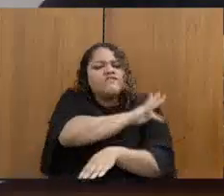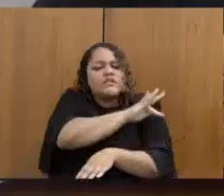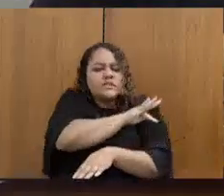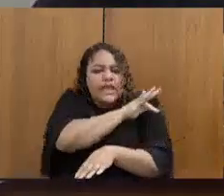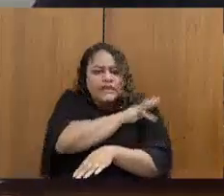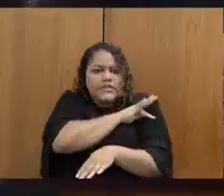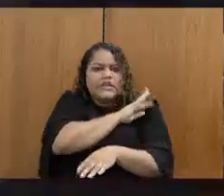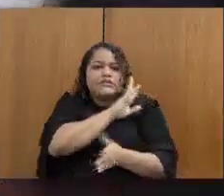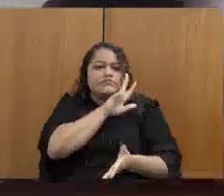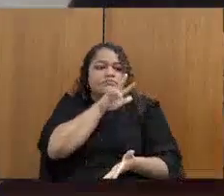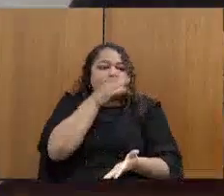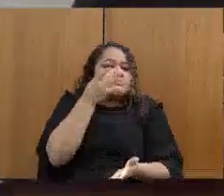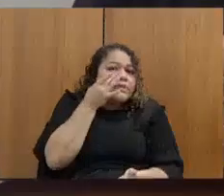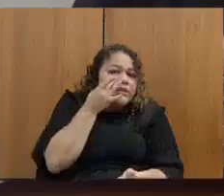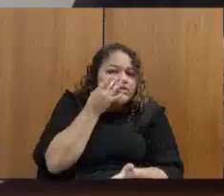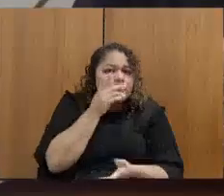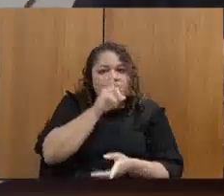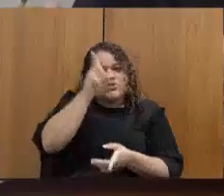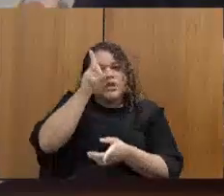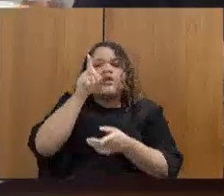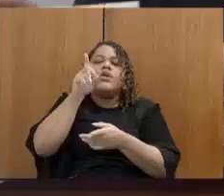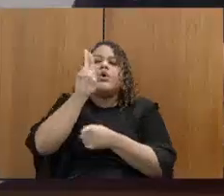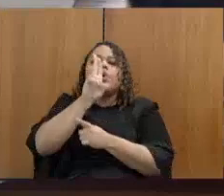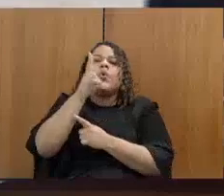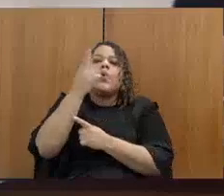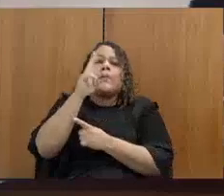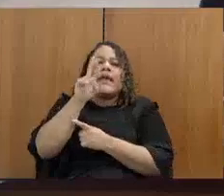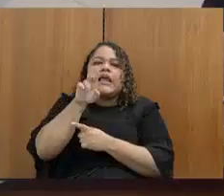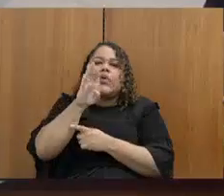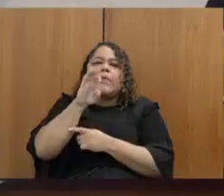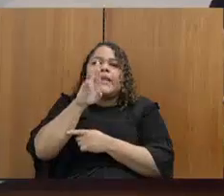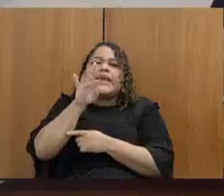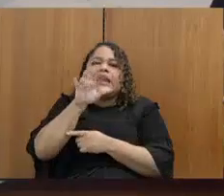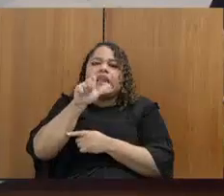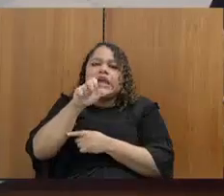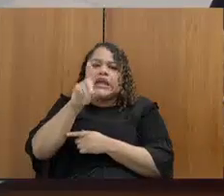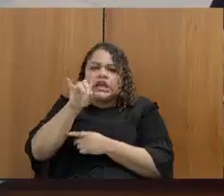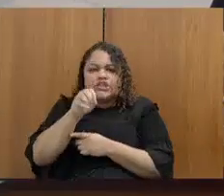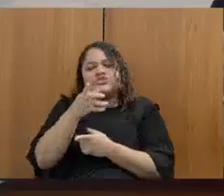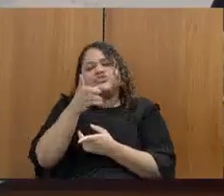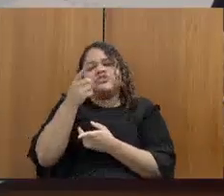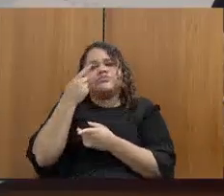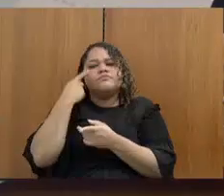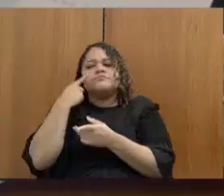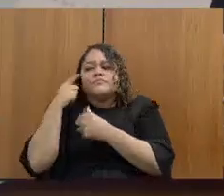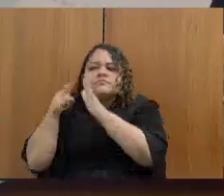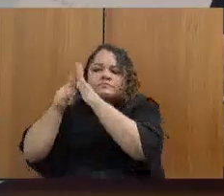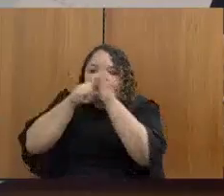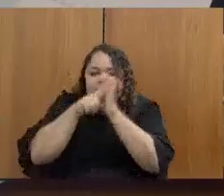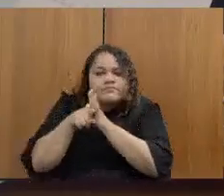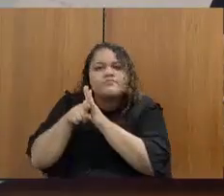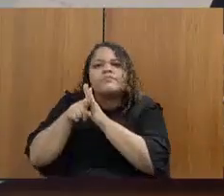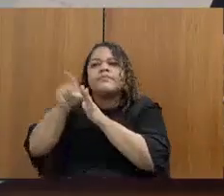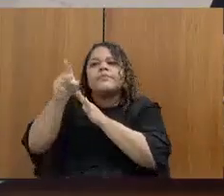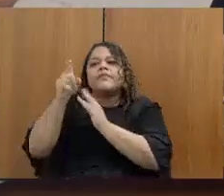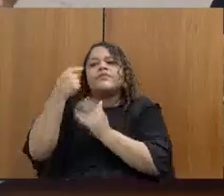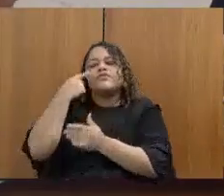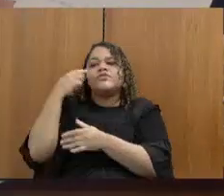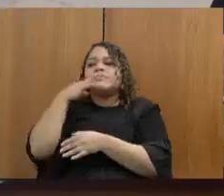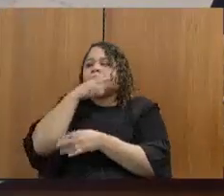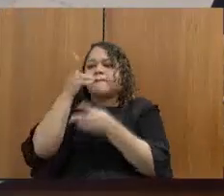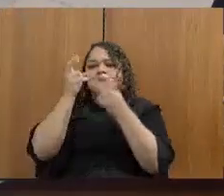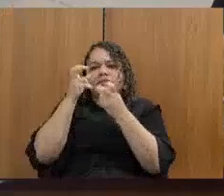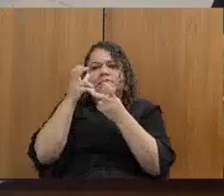Uberlândia presencialmente, acompanhando a situação do sistema prisional. Então, também trouxe a questão da humanização